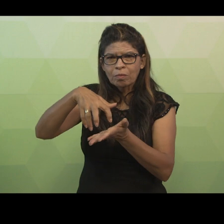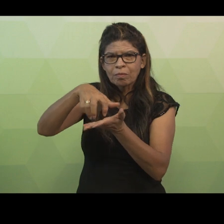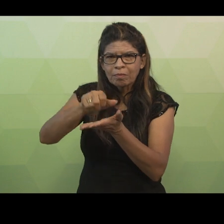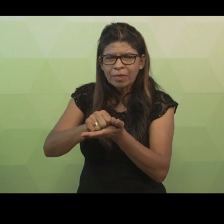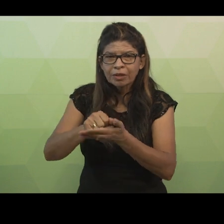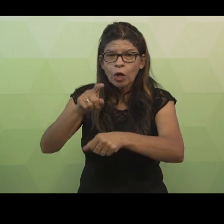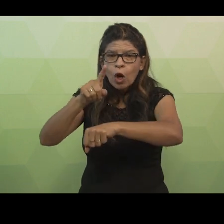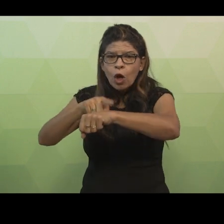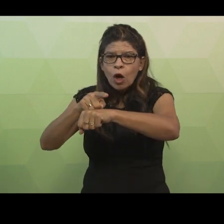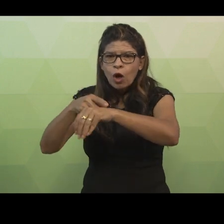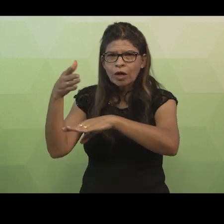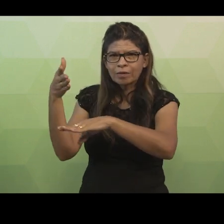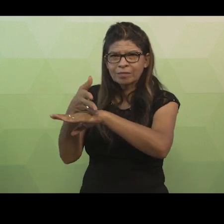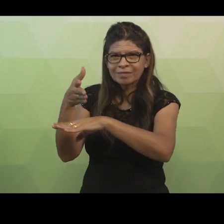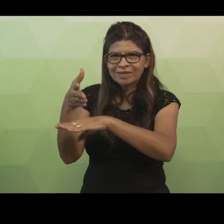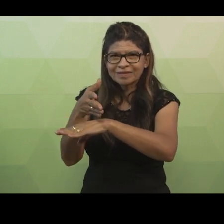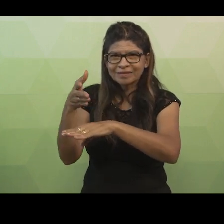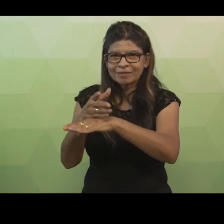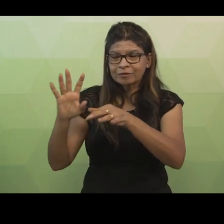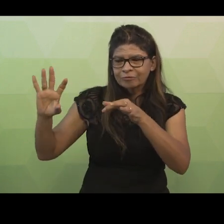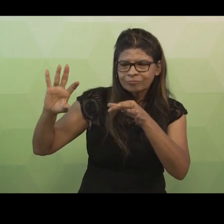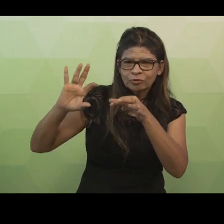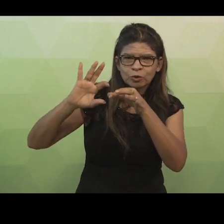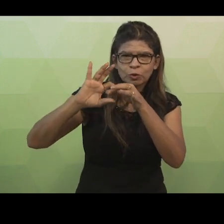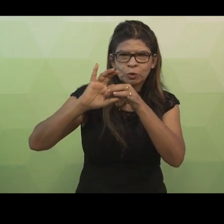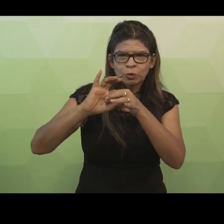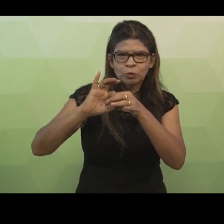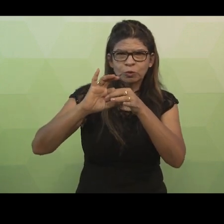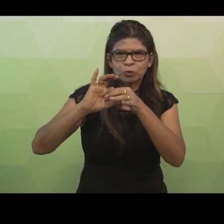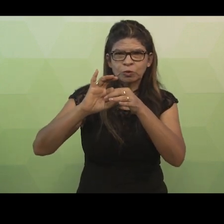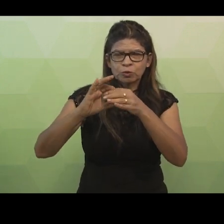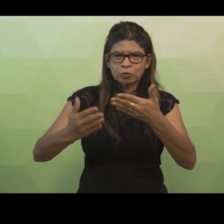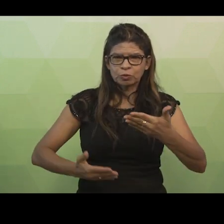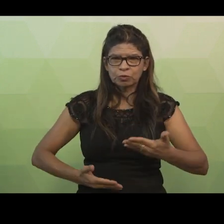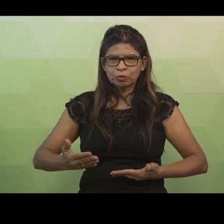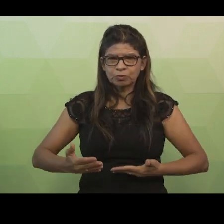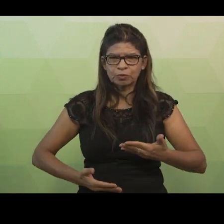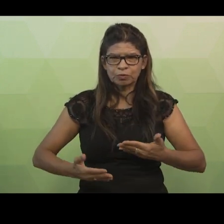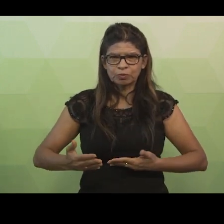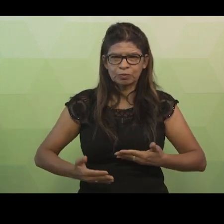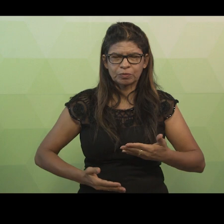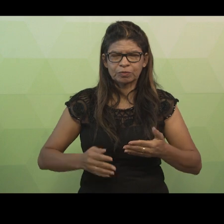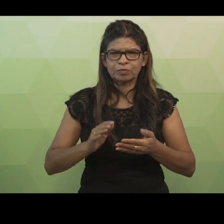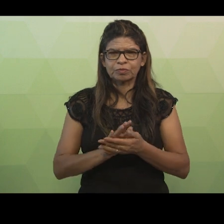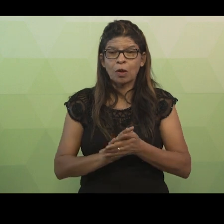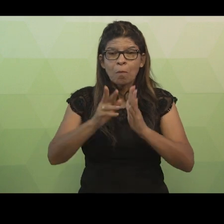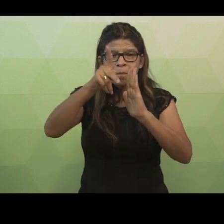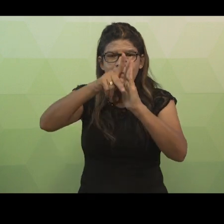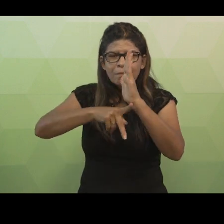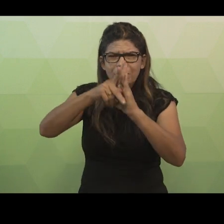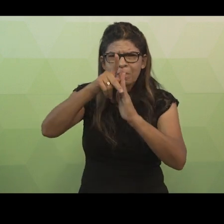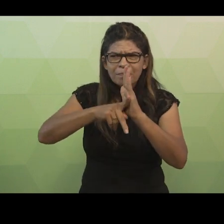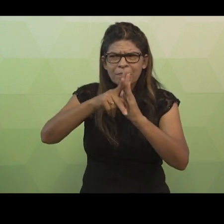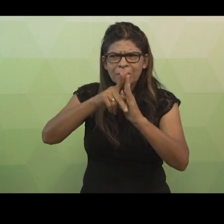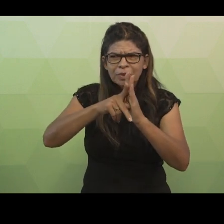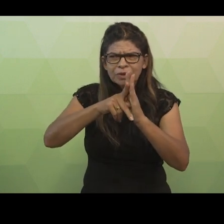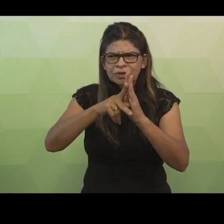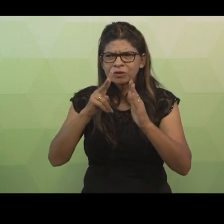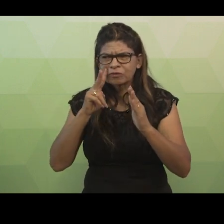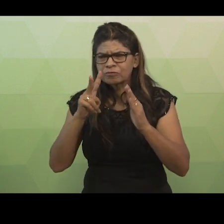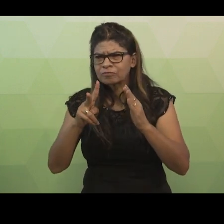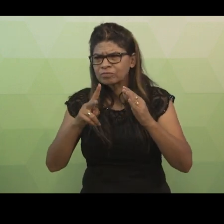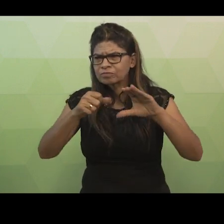participação que estão vinculados com a entidade empregado. Com a entidade projeto, é possível visualizar os